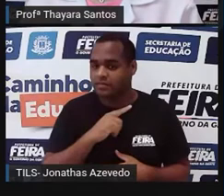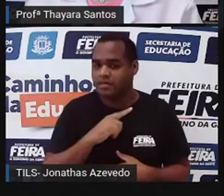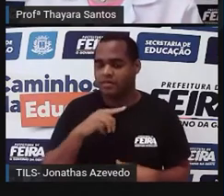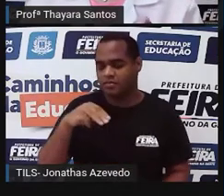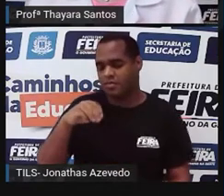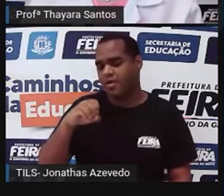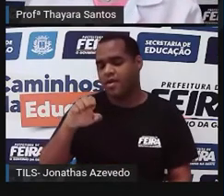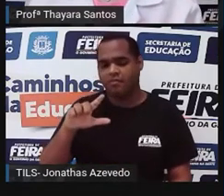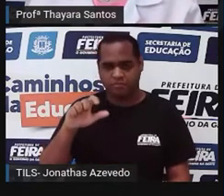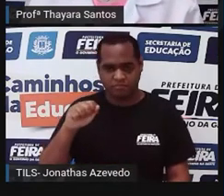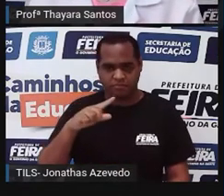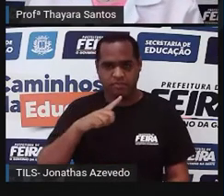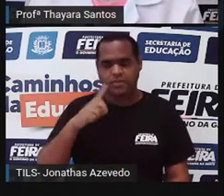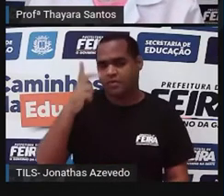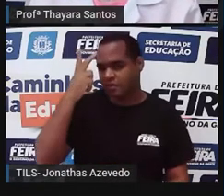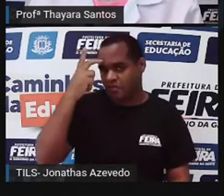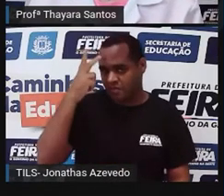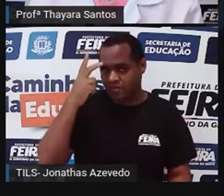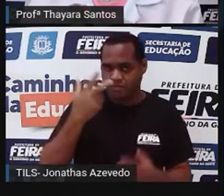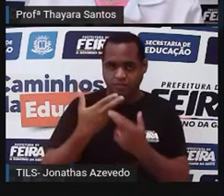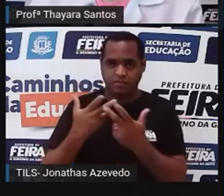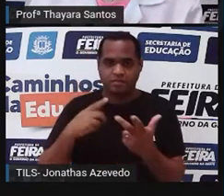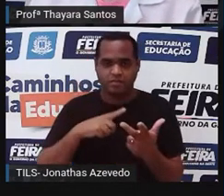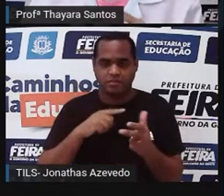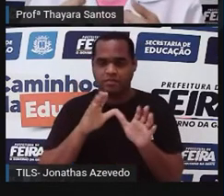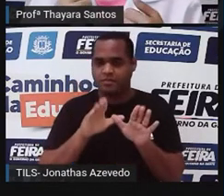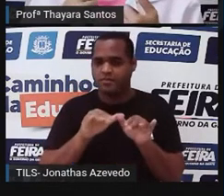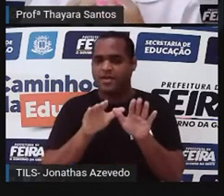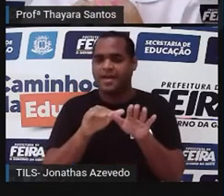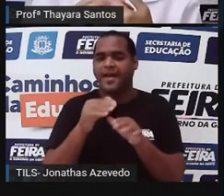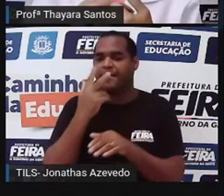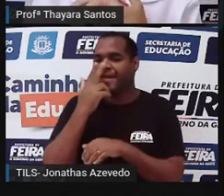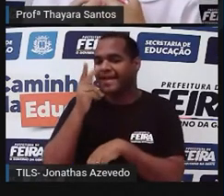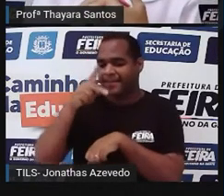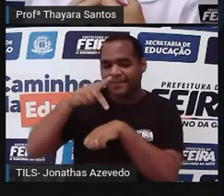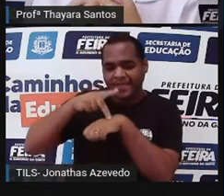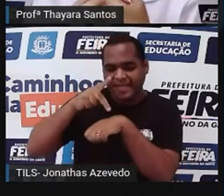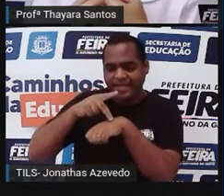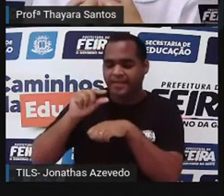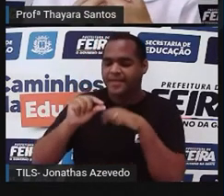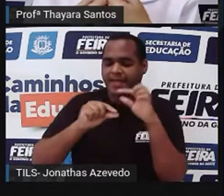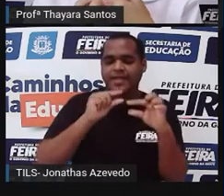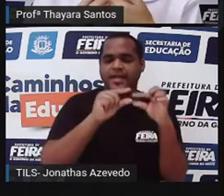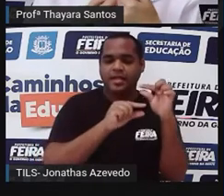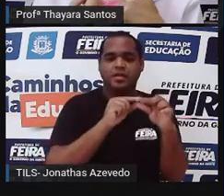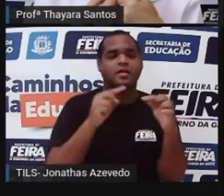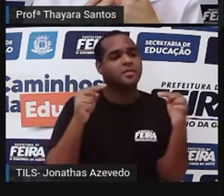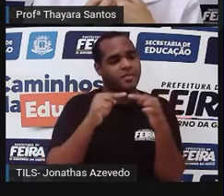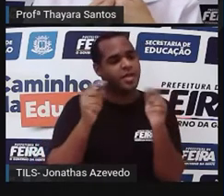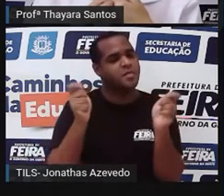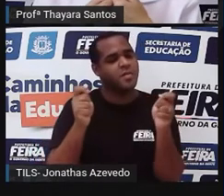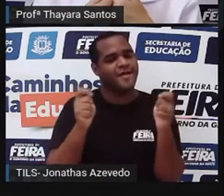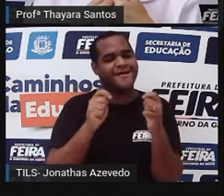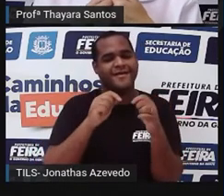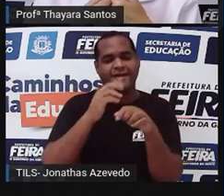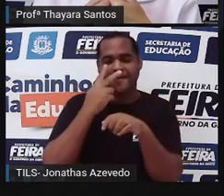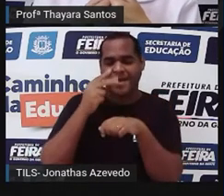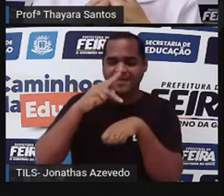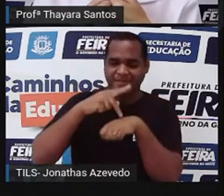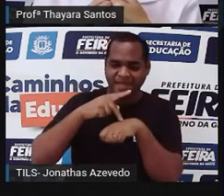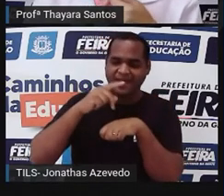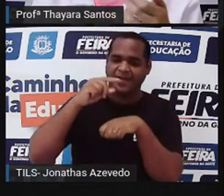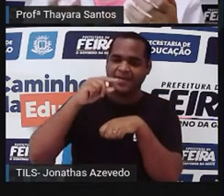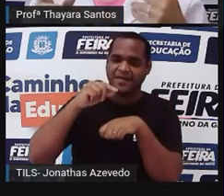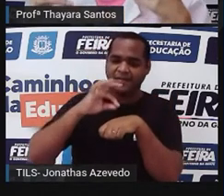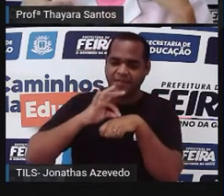vezes é comum a gente ver as aves engolindo pedrinhas. Essas pedrinhas, elas servem pra causar mais atrito quando o alimento chega